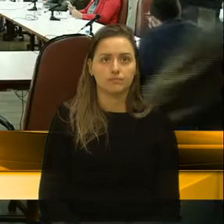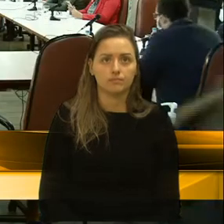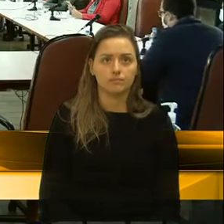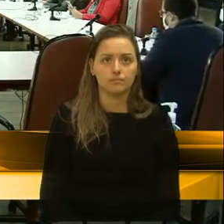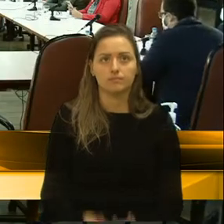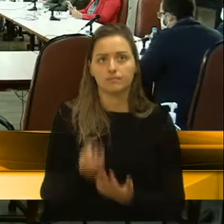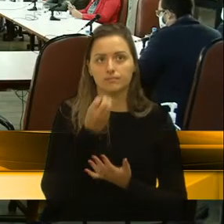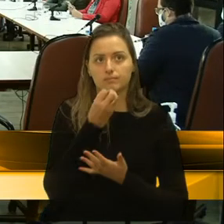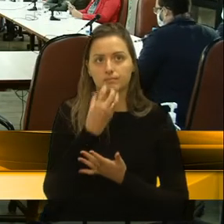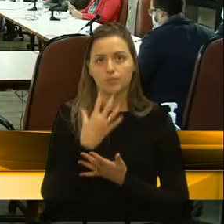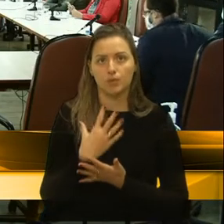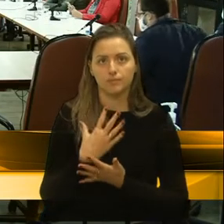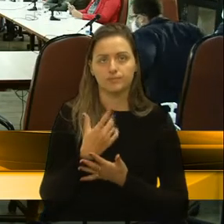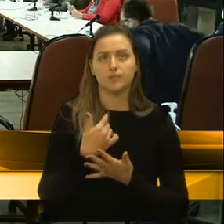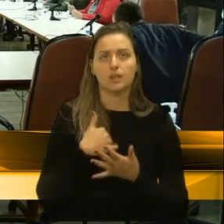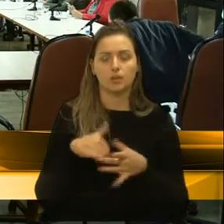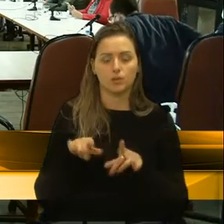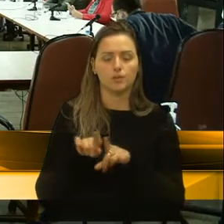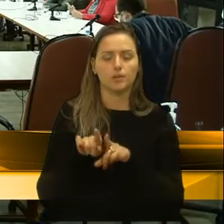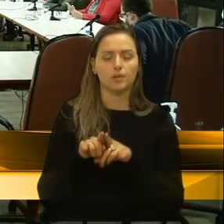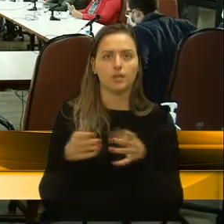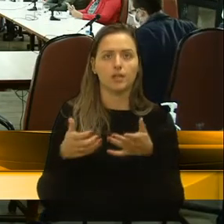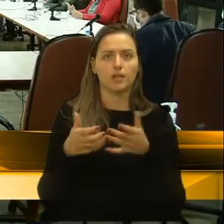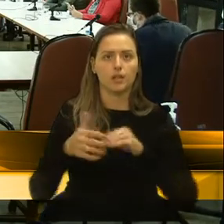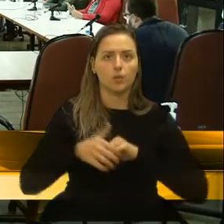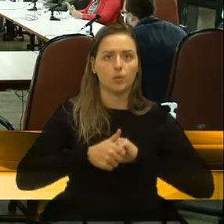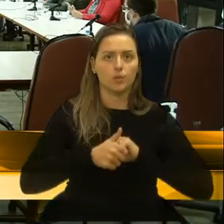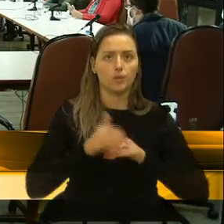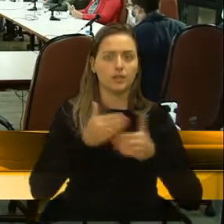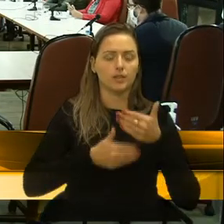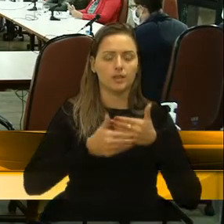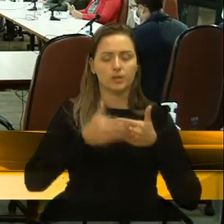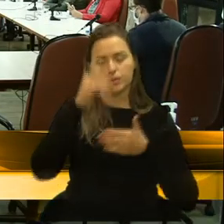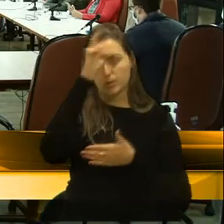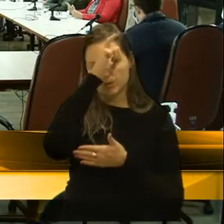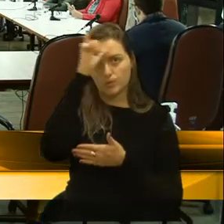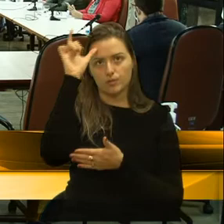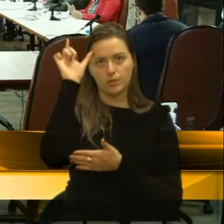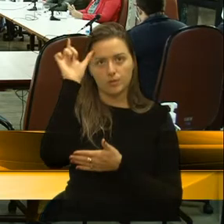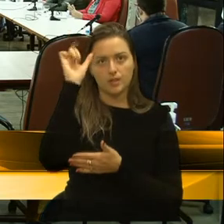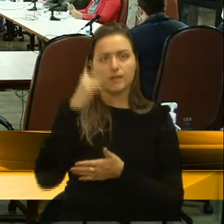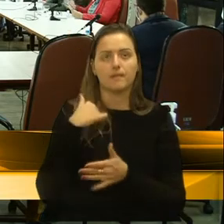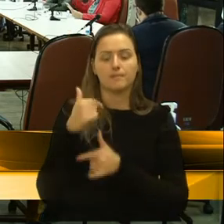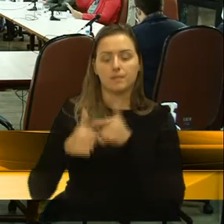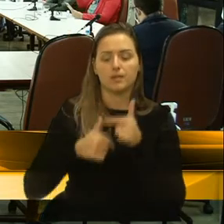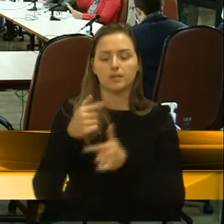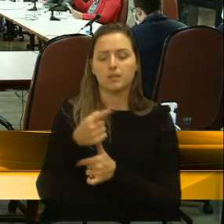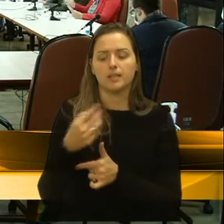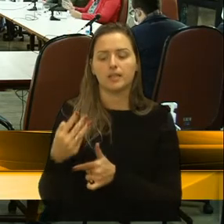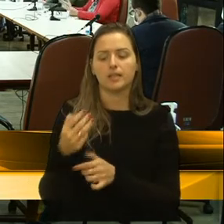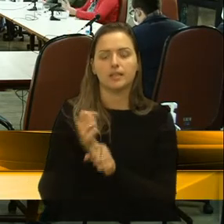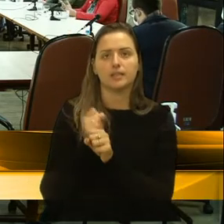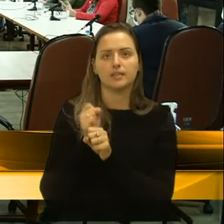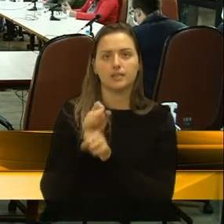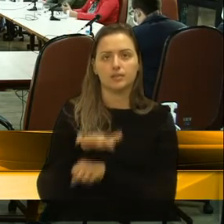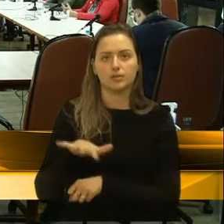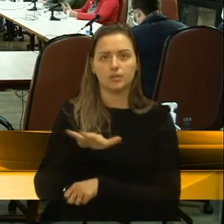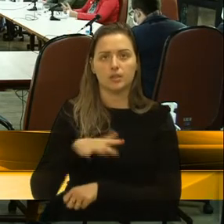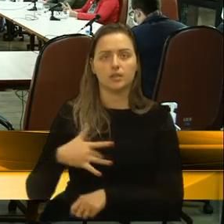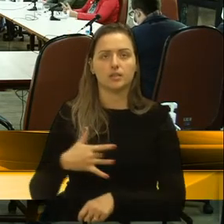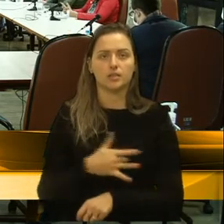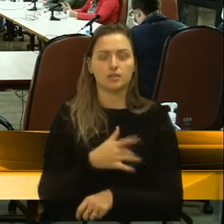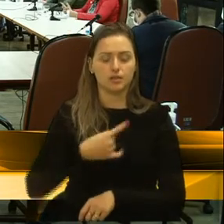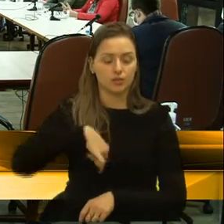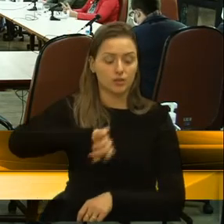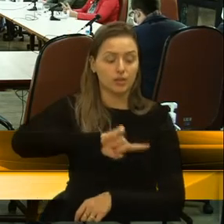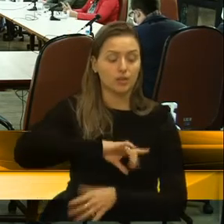Bem, eu também quero saudar os enfermeiros. Eu atuei 13 anos na saúde e a gente